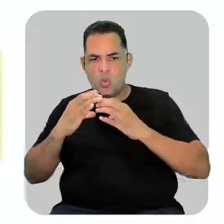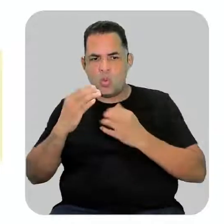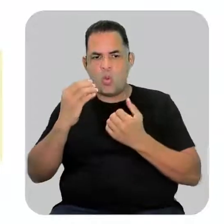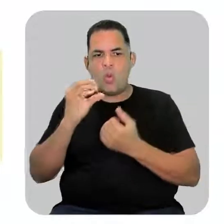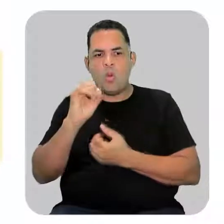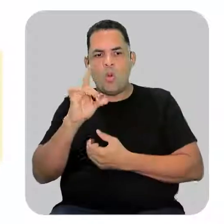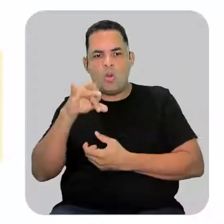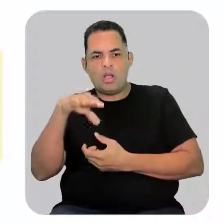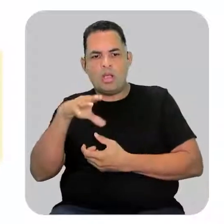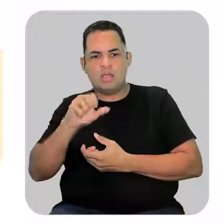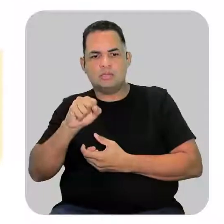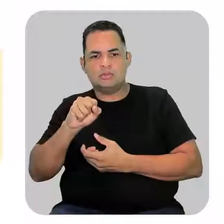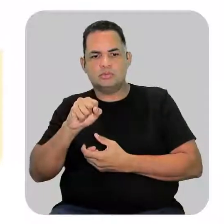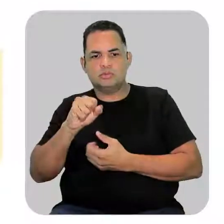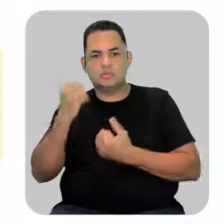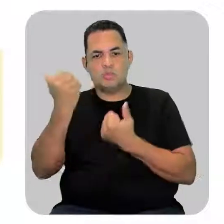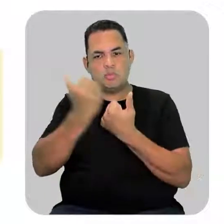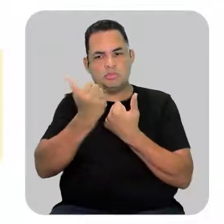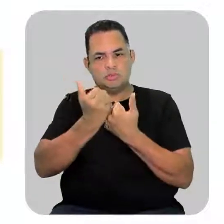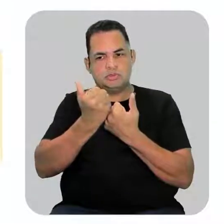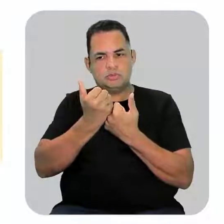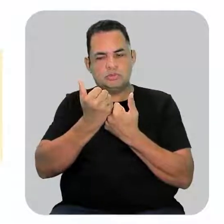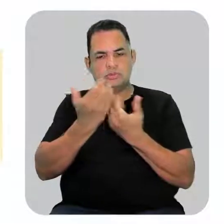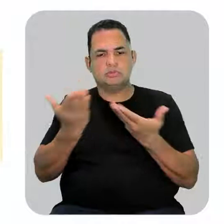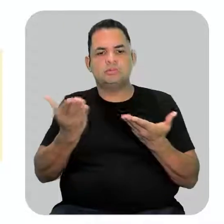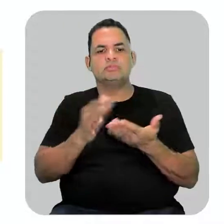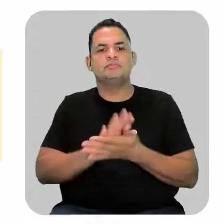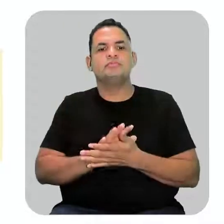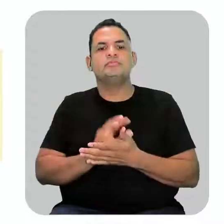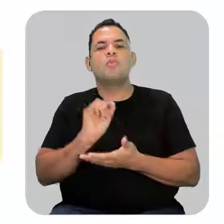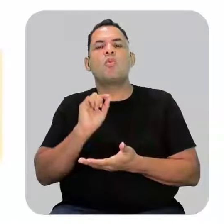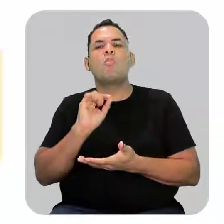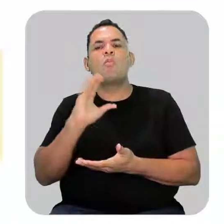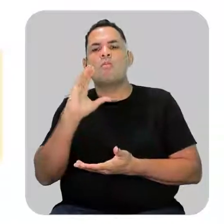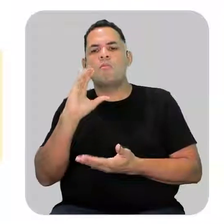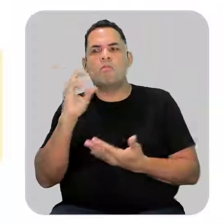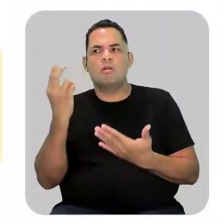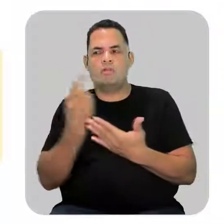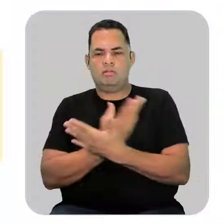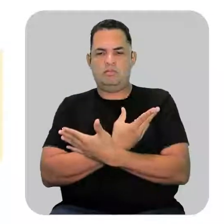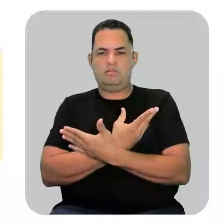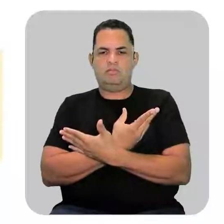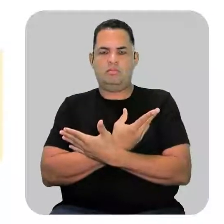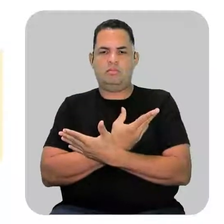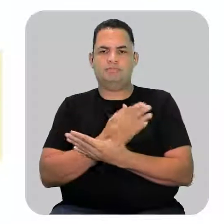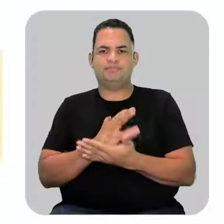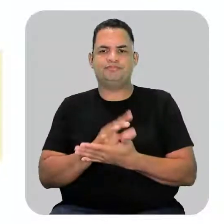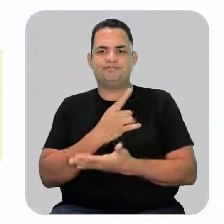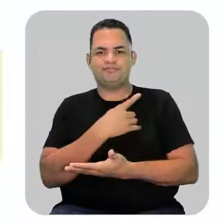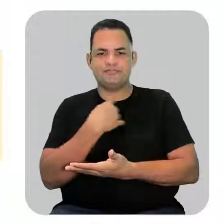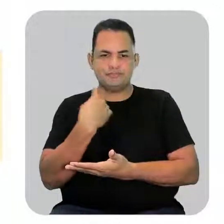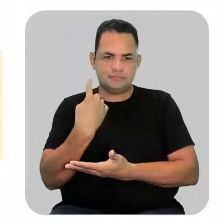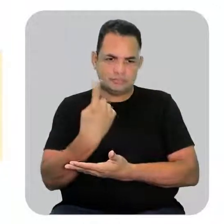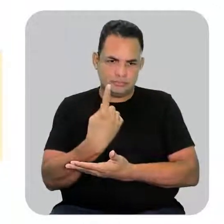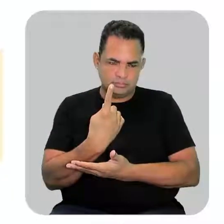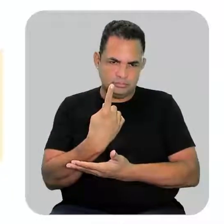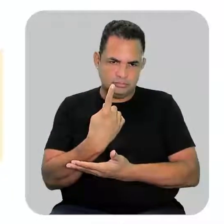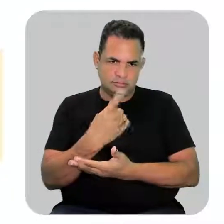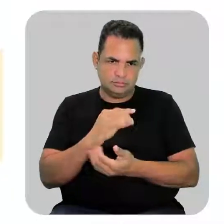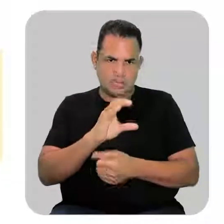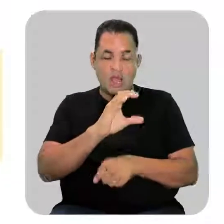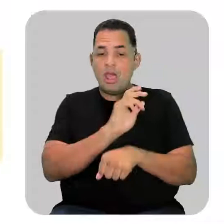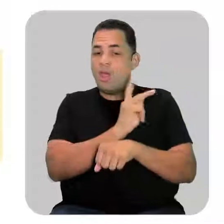grupos orgânicos substituintes. Como que isso acontece? Nós vimos que os